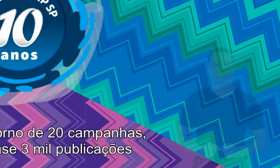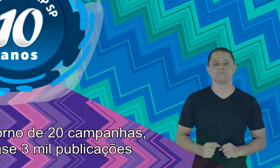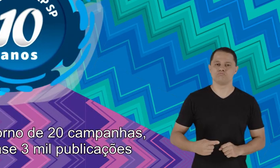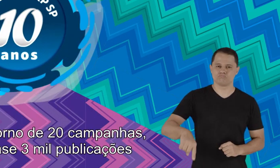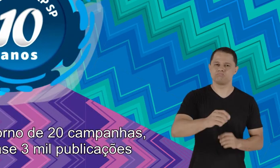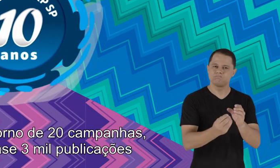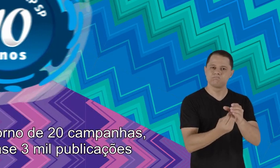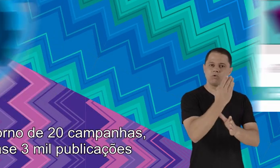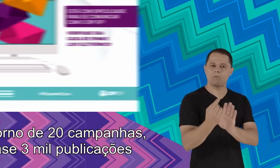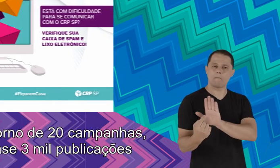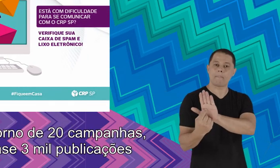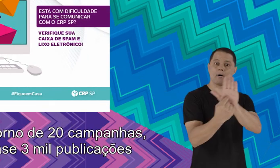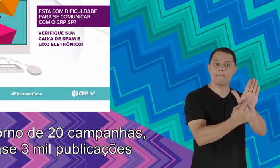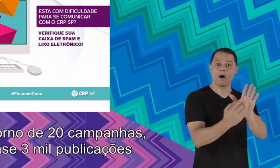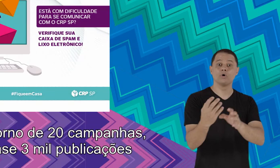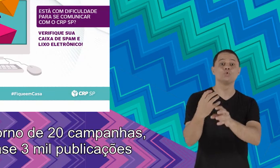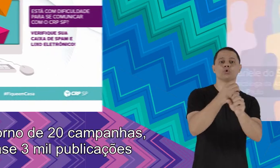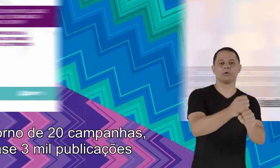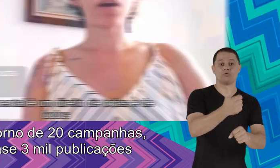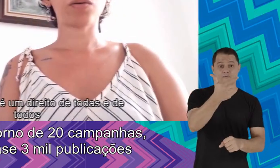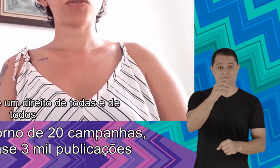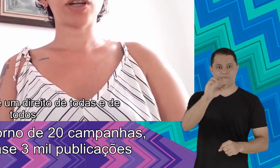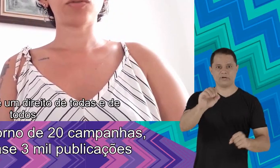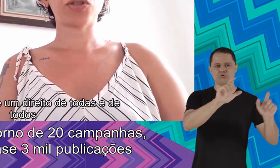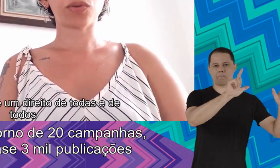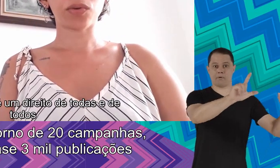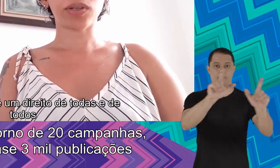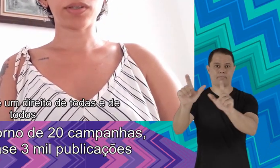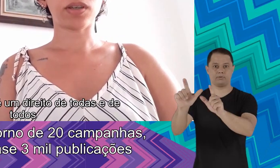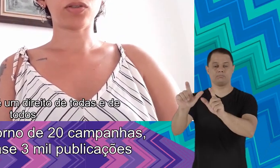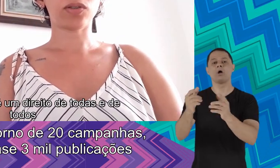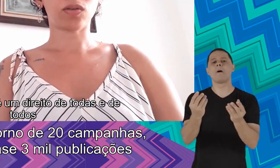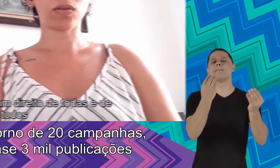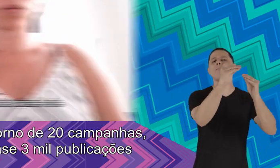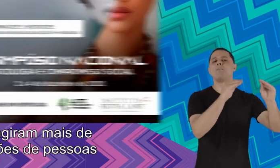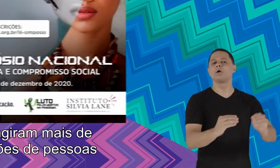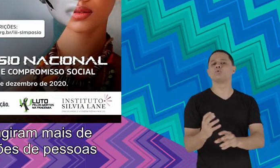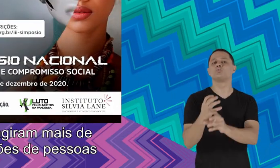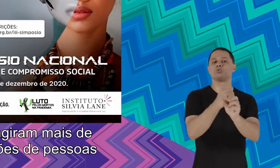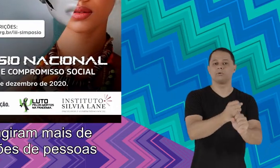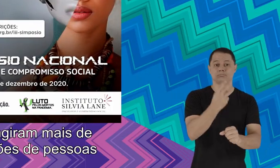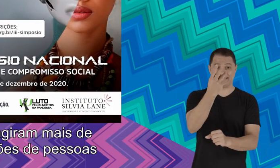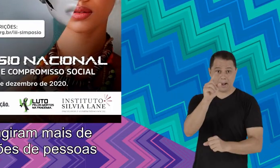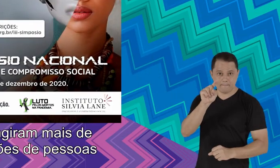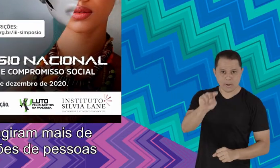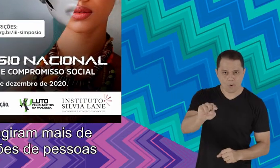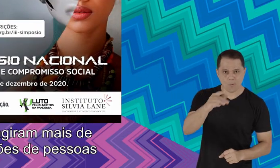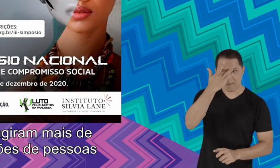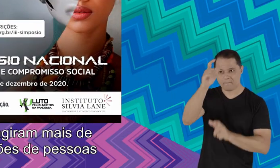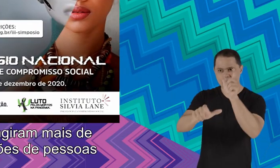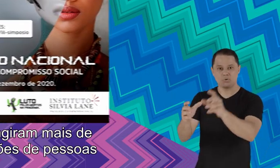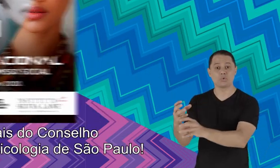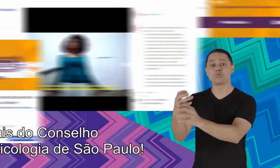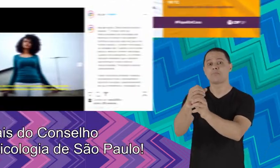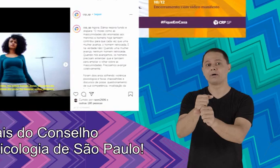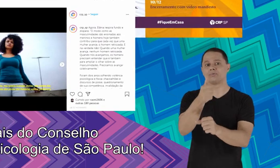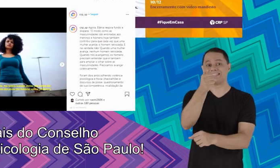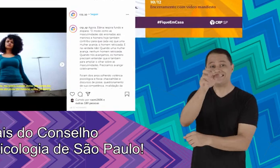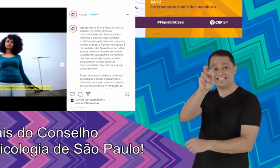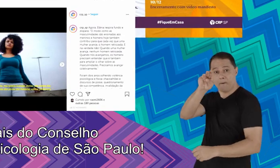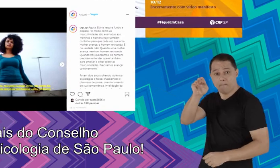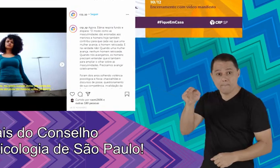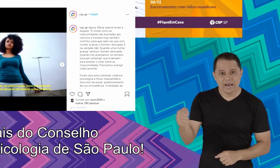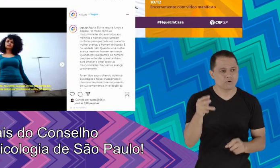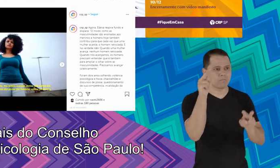Lançamos em torno de 20 campanhas, somando quase 3 mil publicações que atingiram mais de 15 milhões de pessoas nos canais do